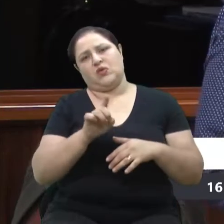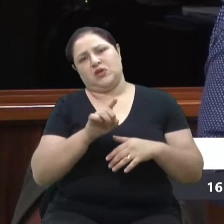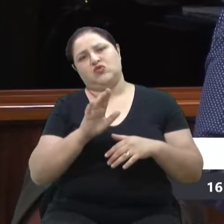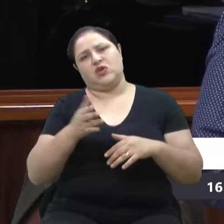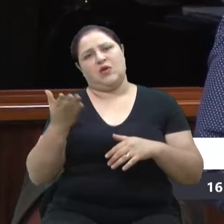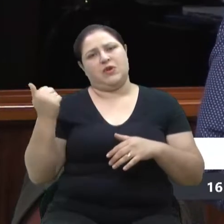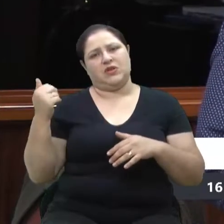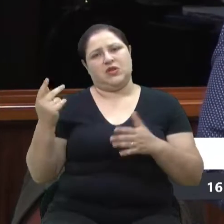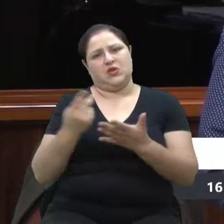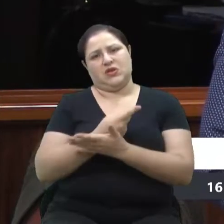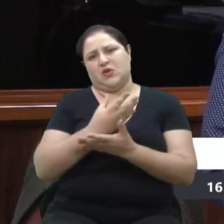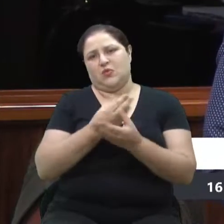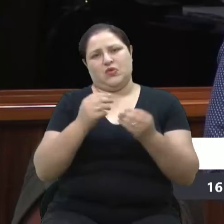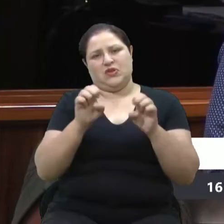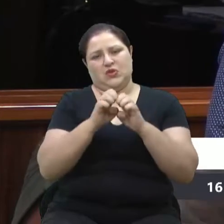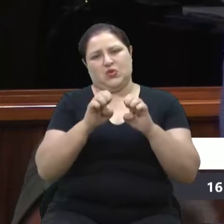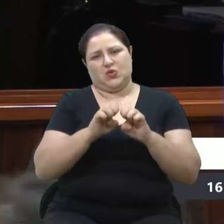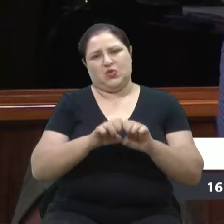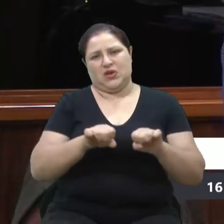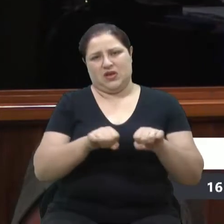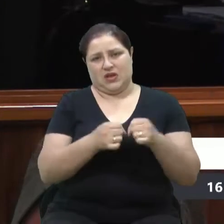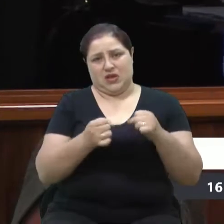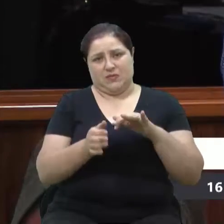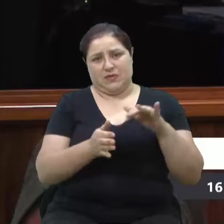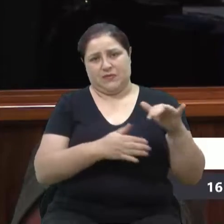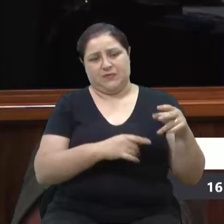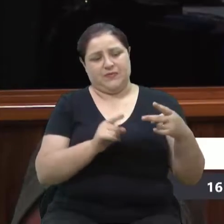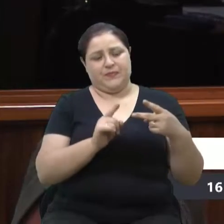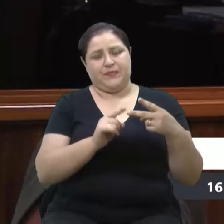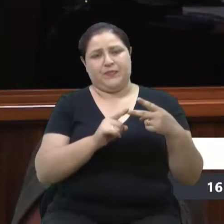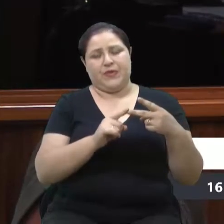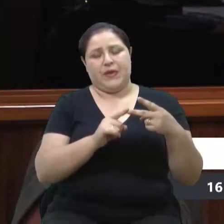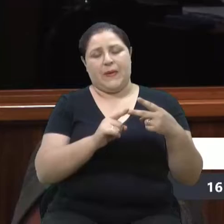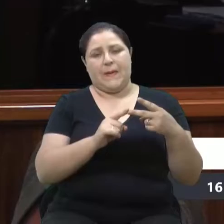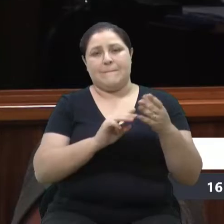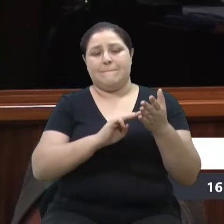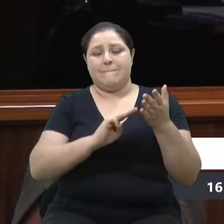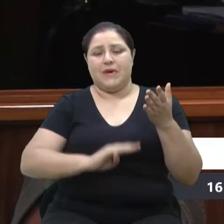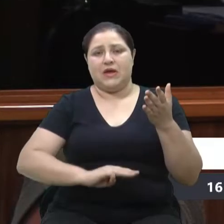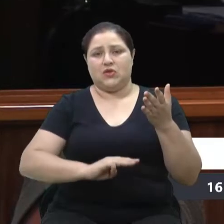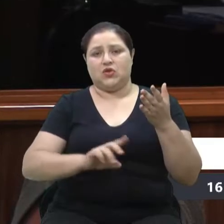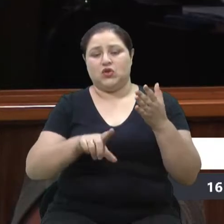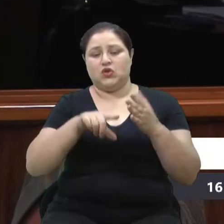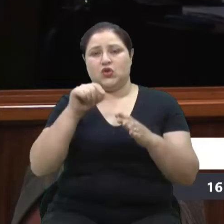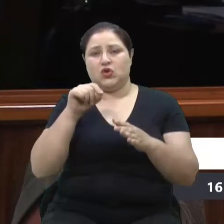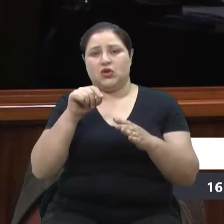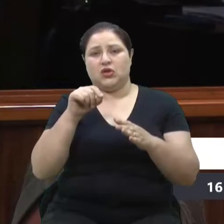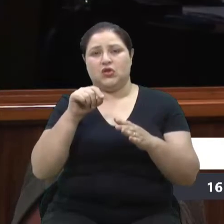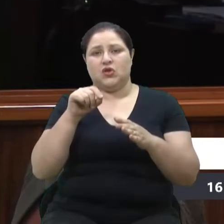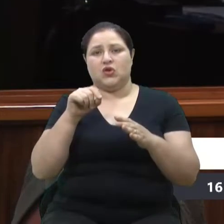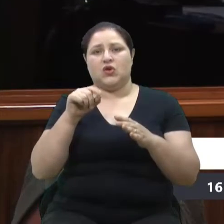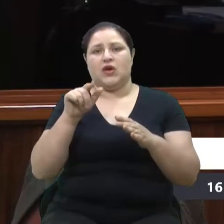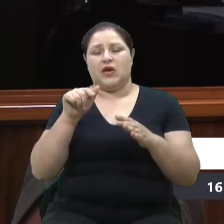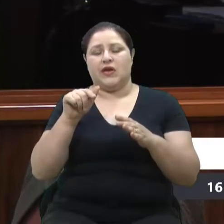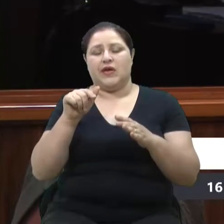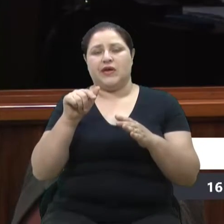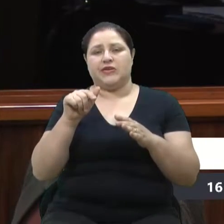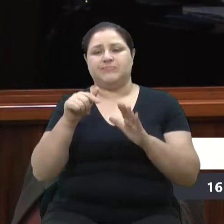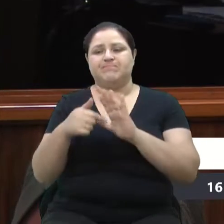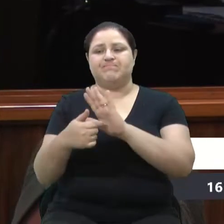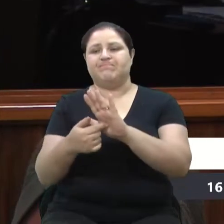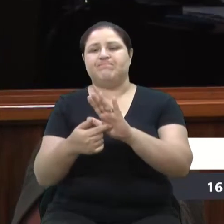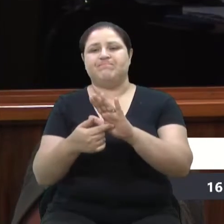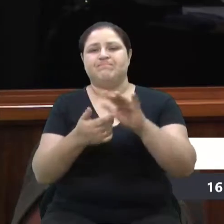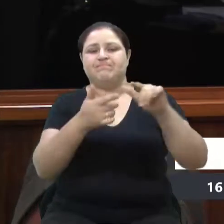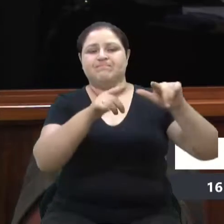adotado. E é disso que a gente discute. O método que foi adotado para se direcionar à área lá